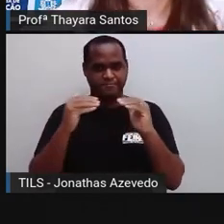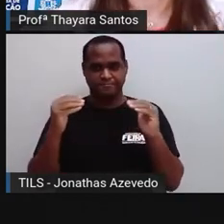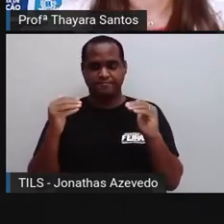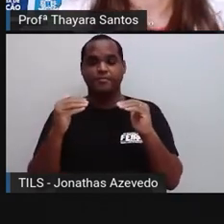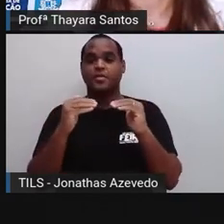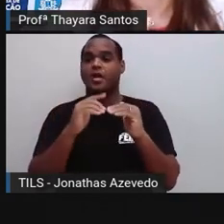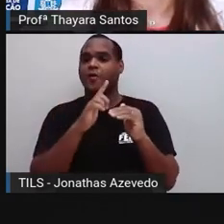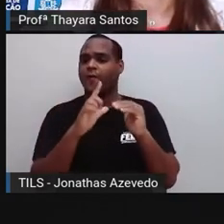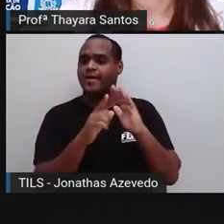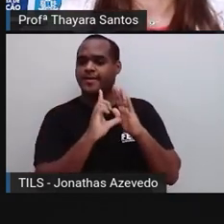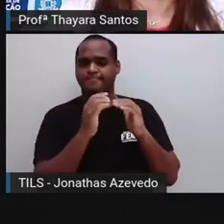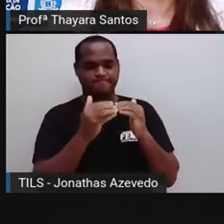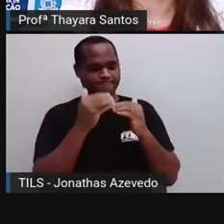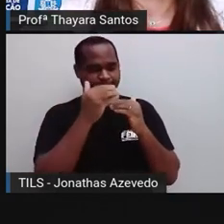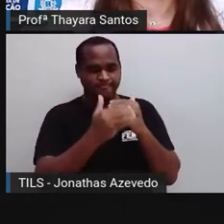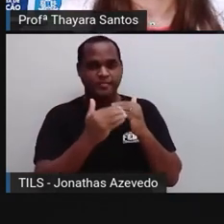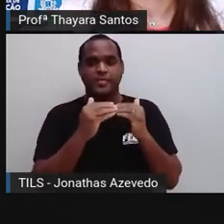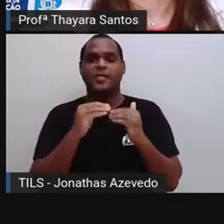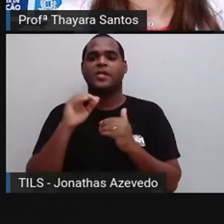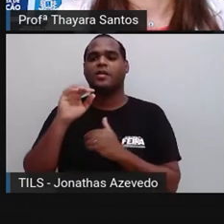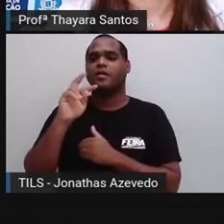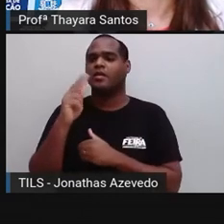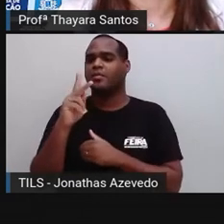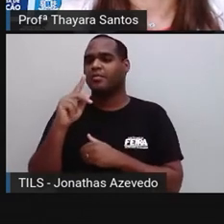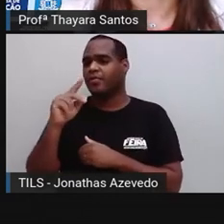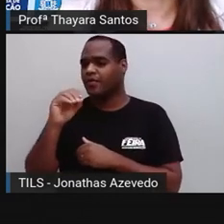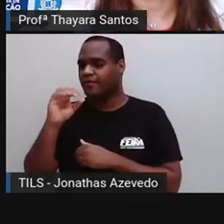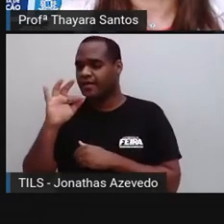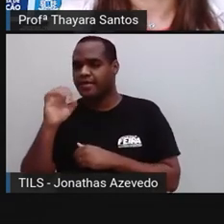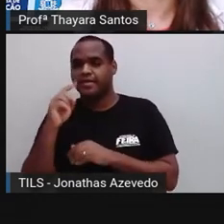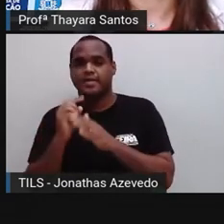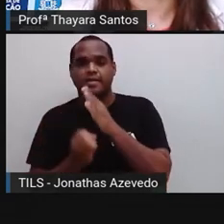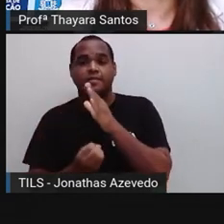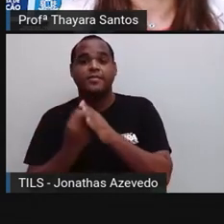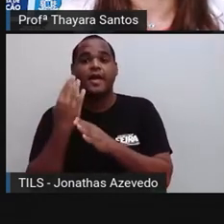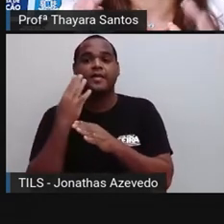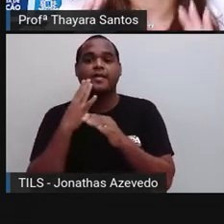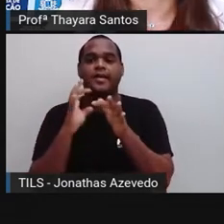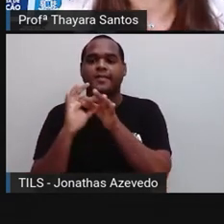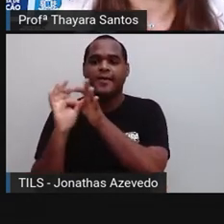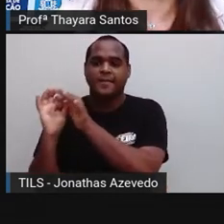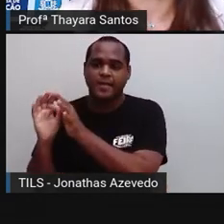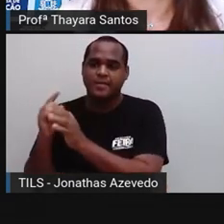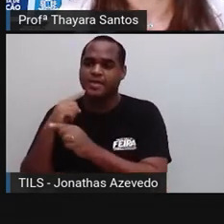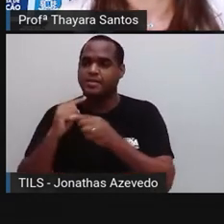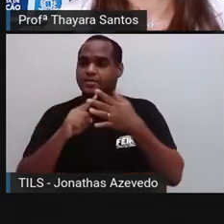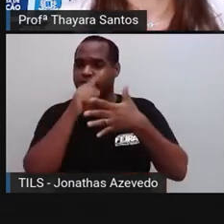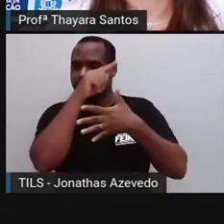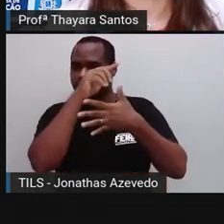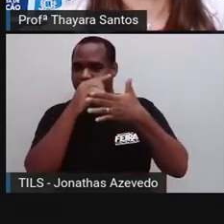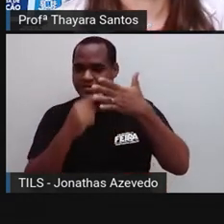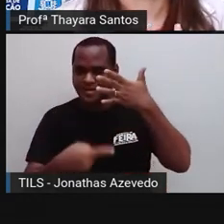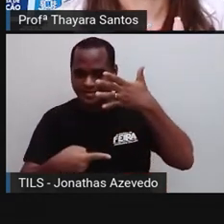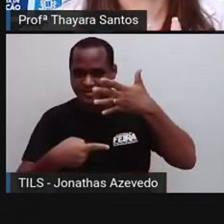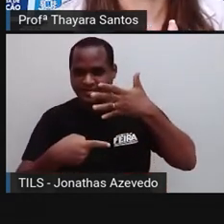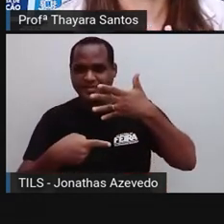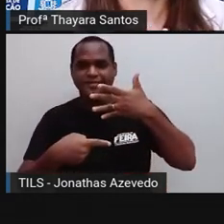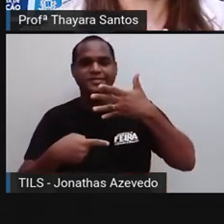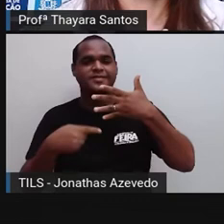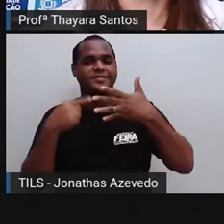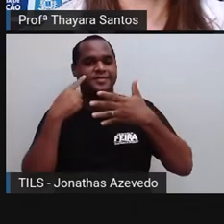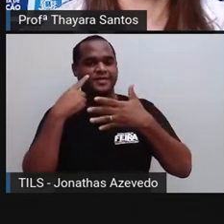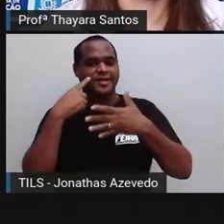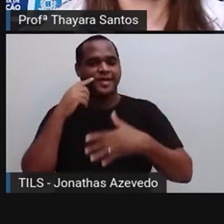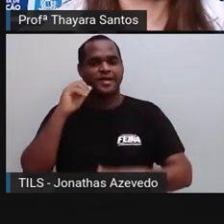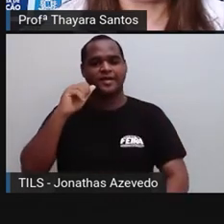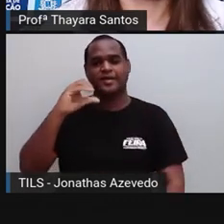No lobo anterior da hipófise, ela vai produzir e liberar esses seis hormônios principais aí. O hormônio